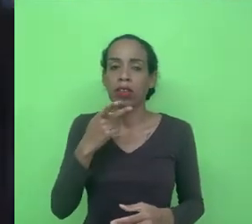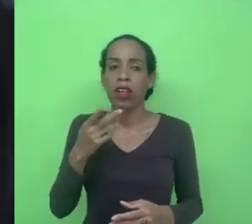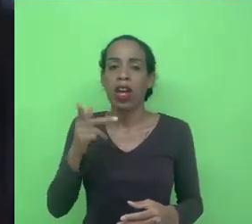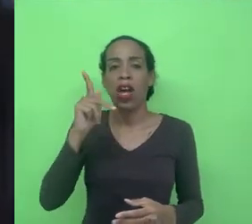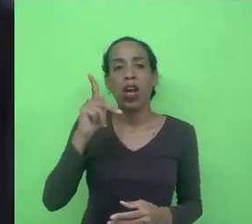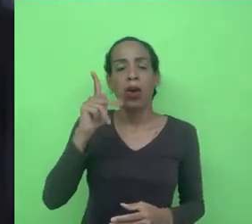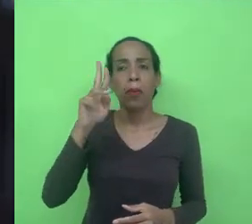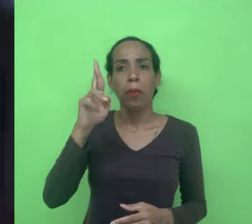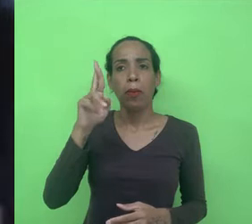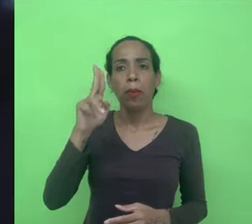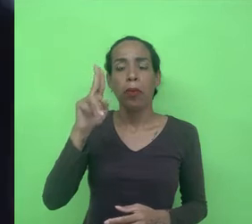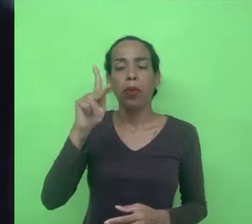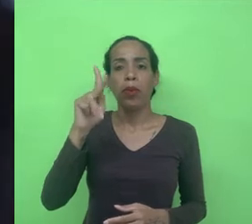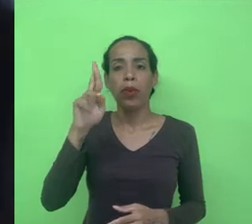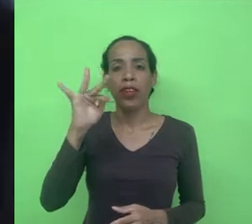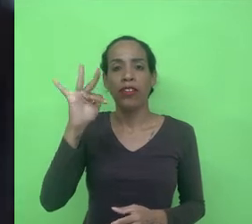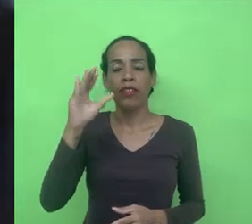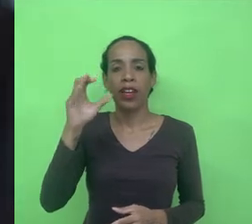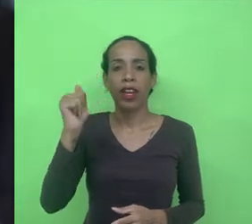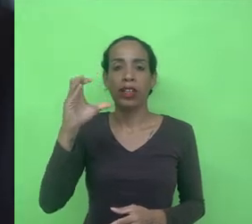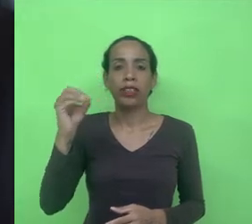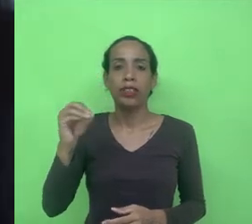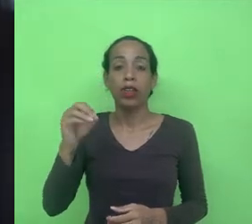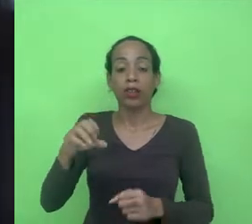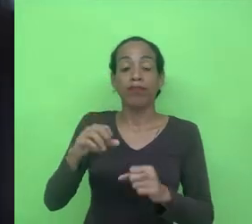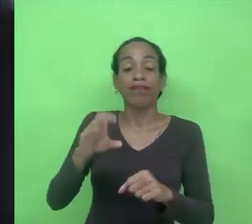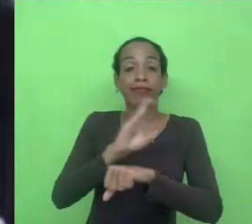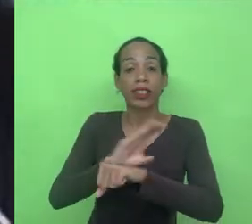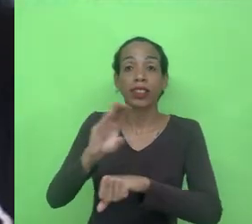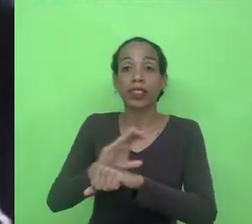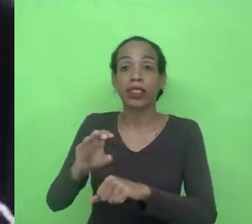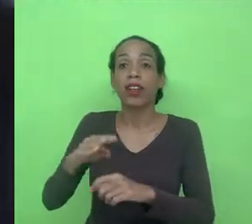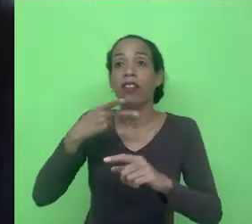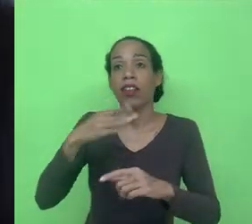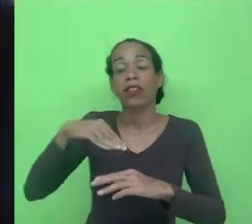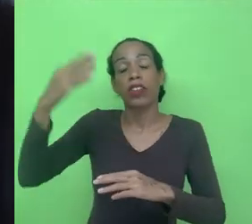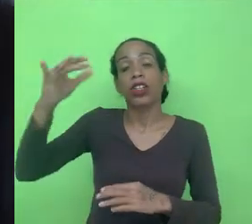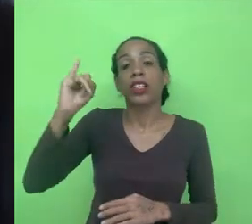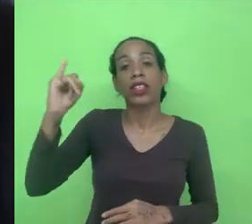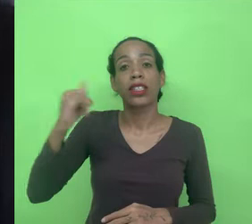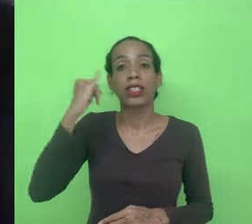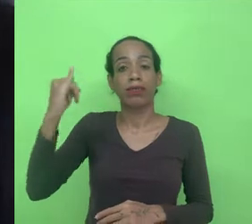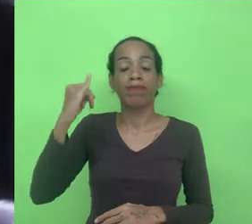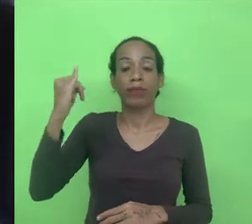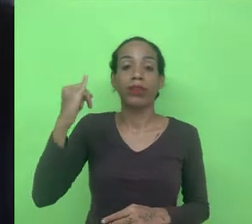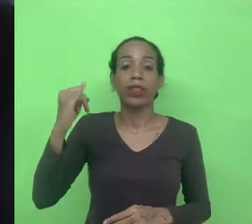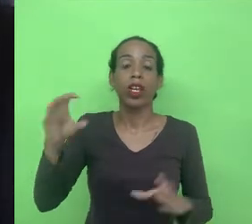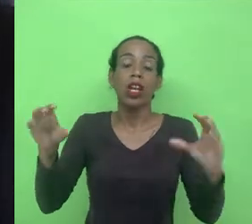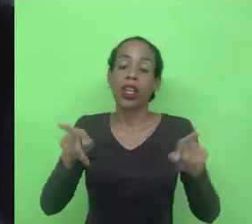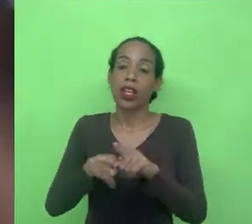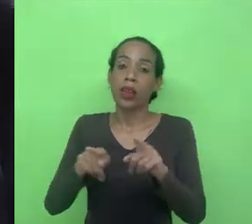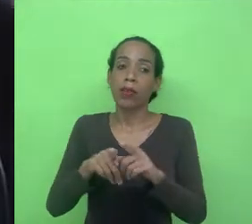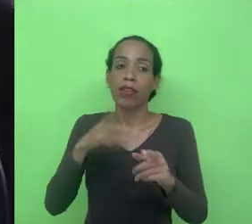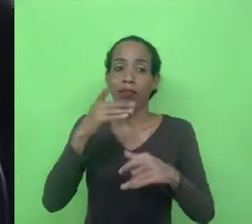esse meu trabalho ele é sobre direito, ele é sobre relações internacionais, ele é sobre tecnologias de comunicação, ele é